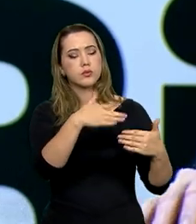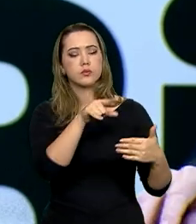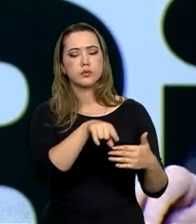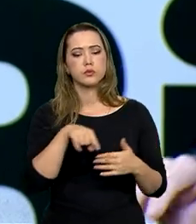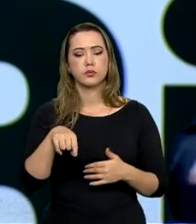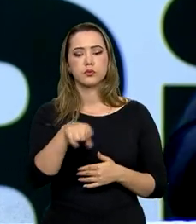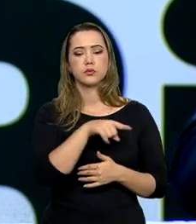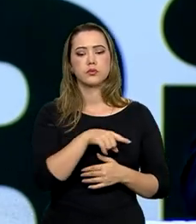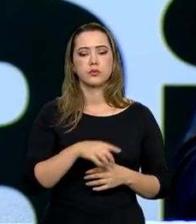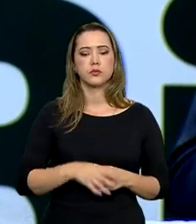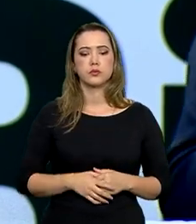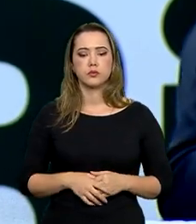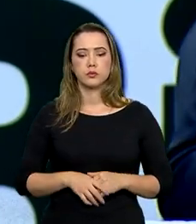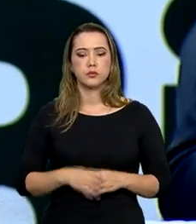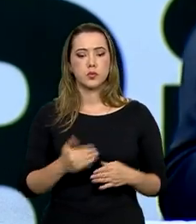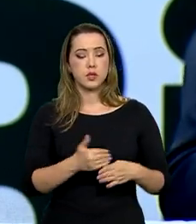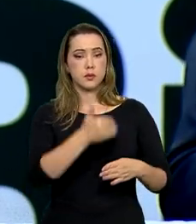essa muralha.